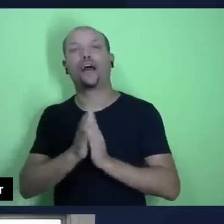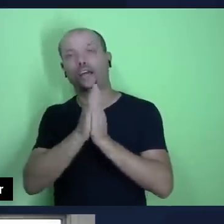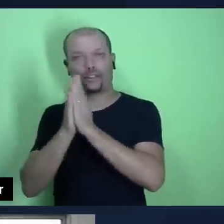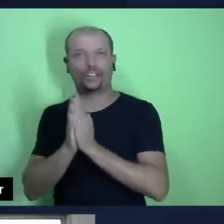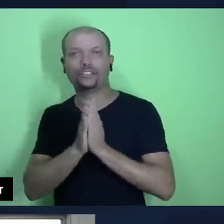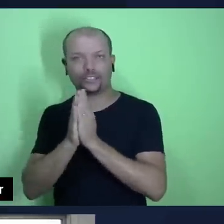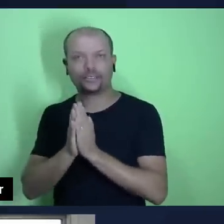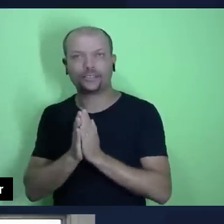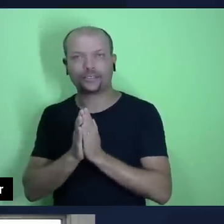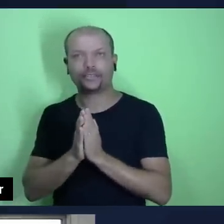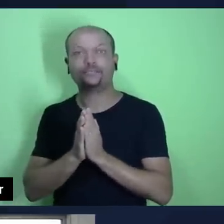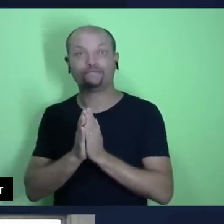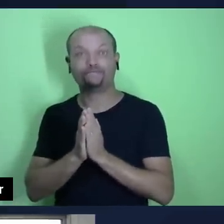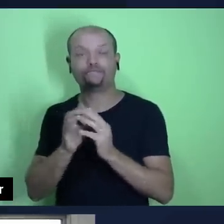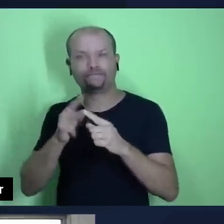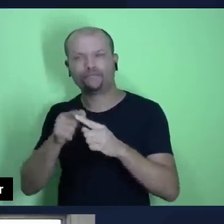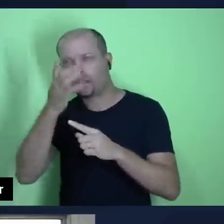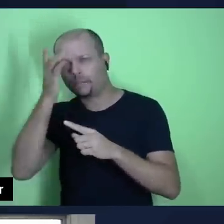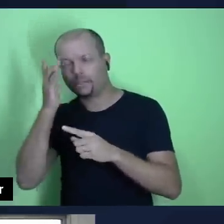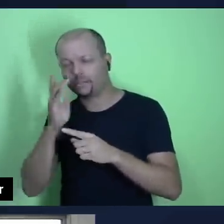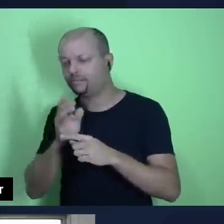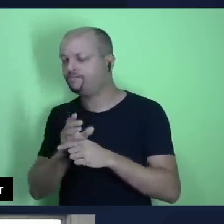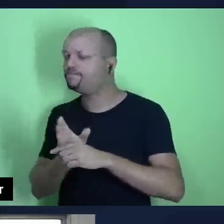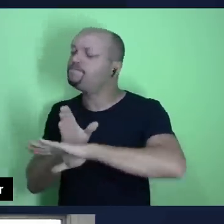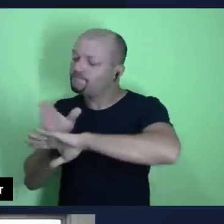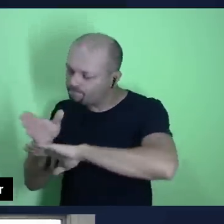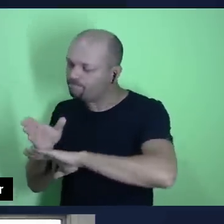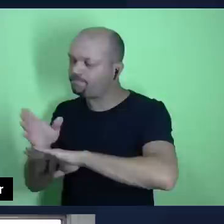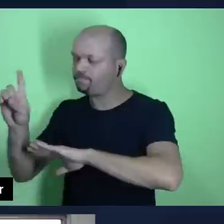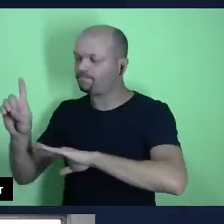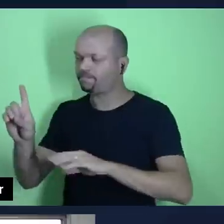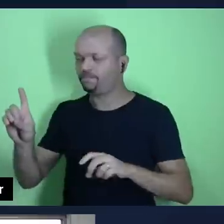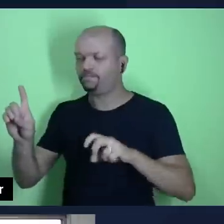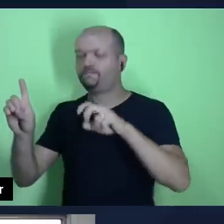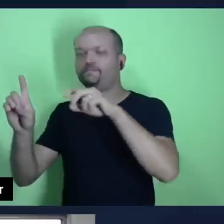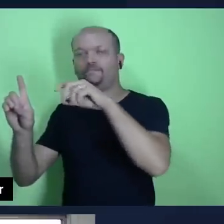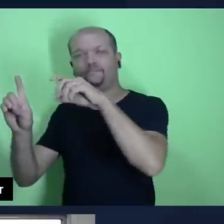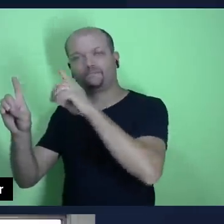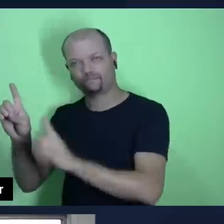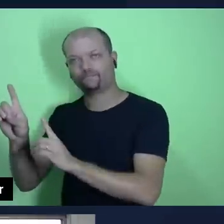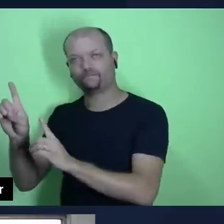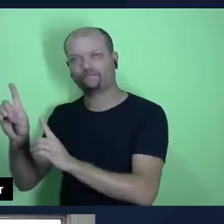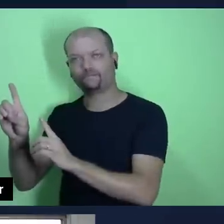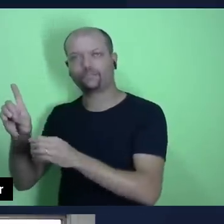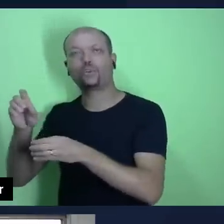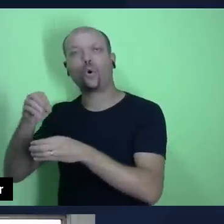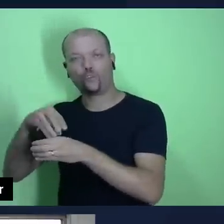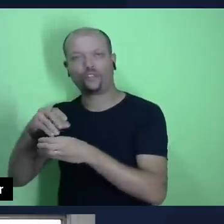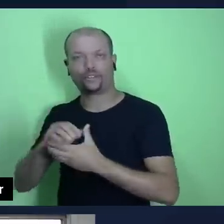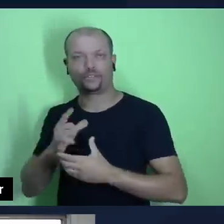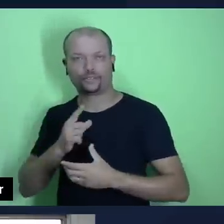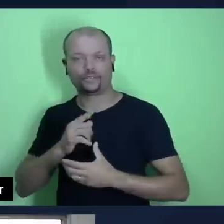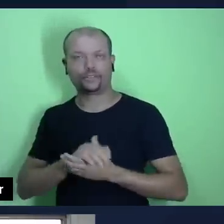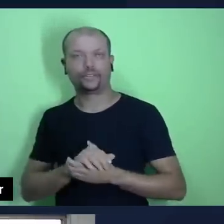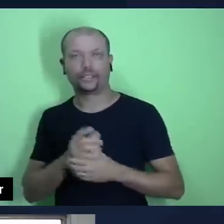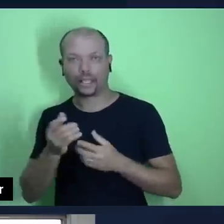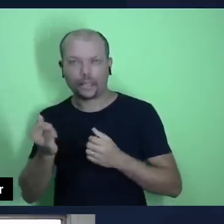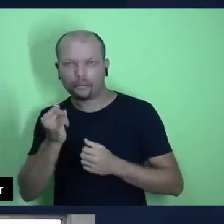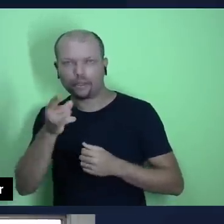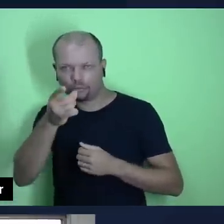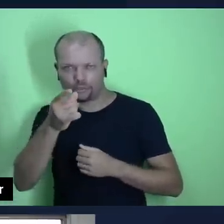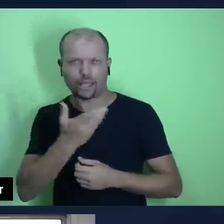porque a pessoa comparece perante o senhor com a oferta. Então, é isso que é importante o amigo, amiga,